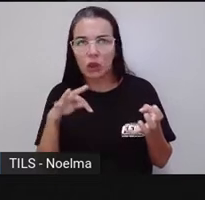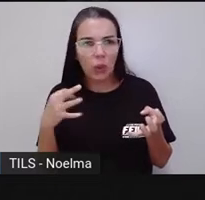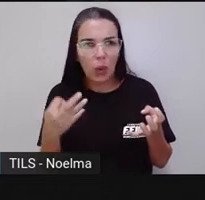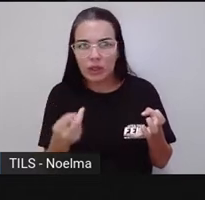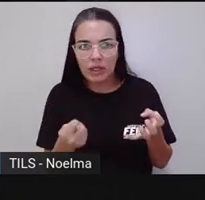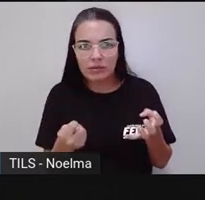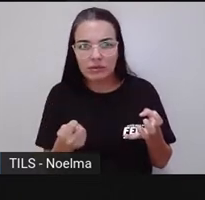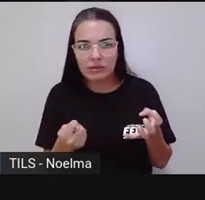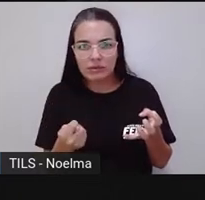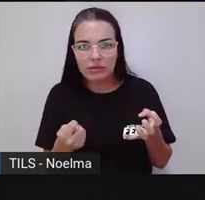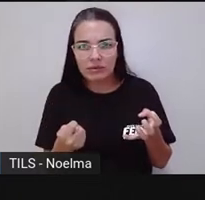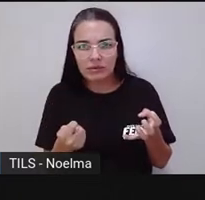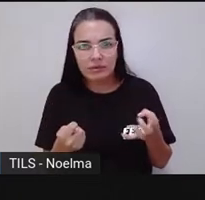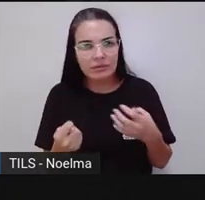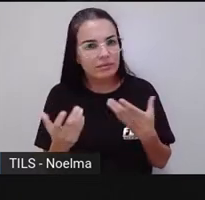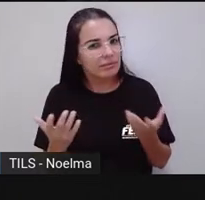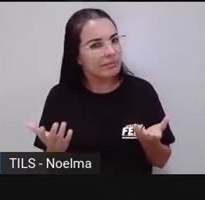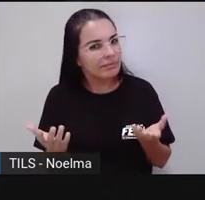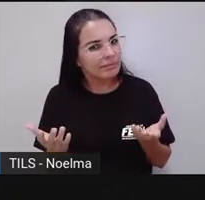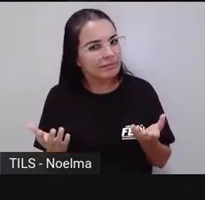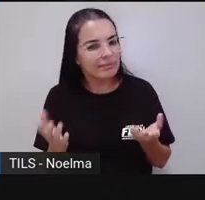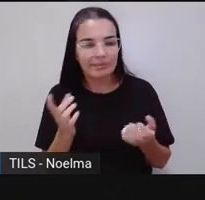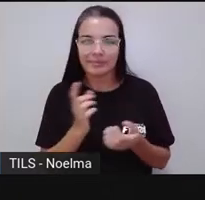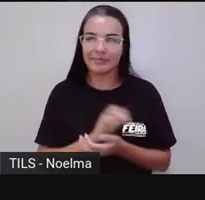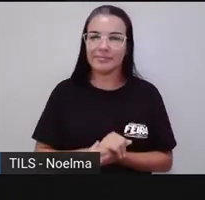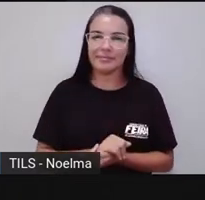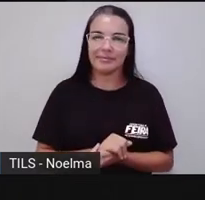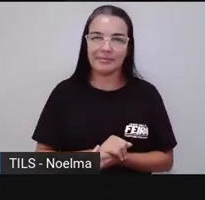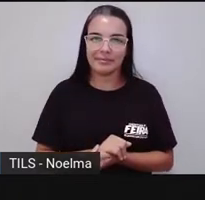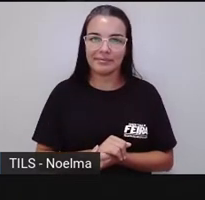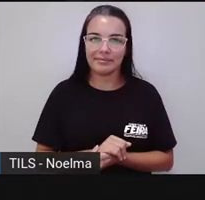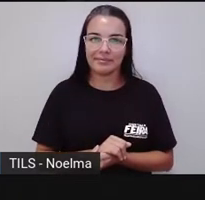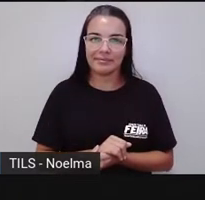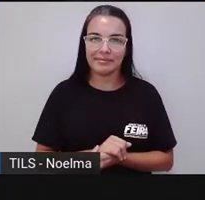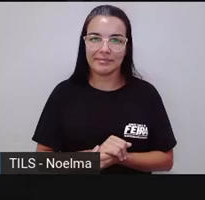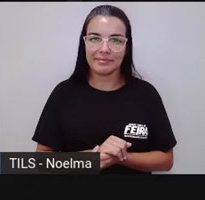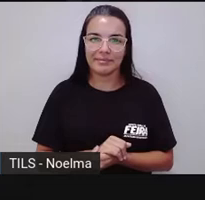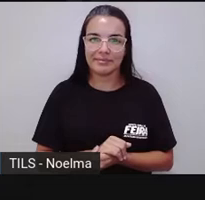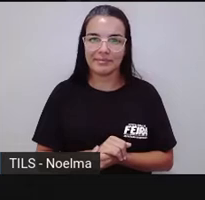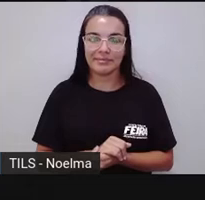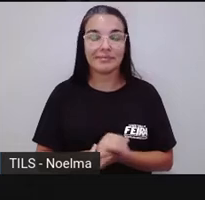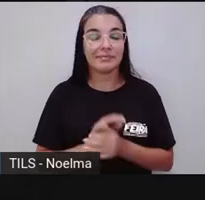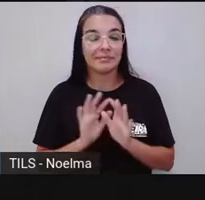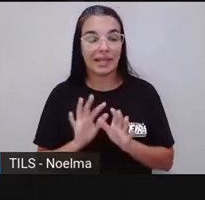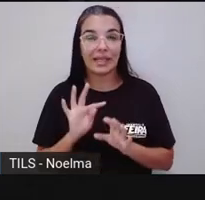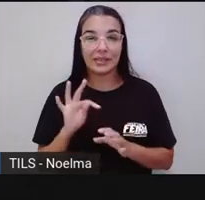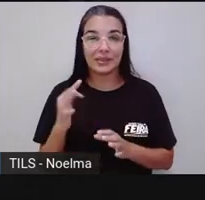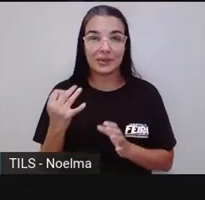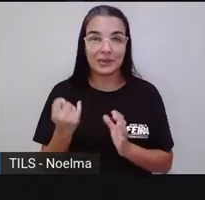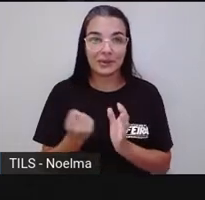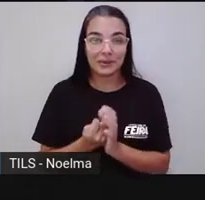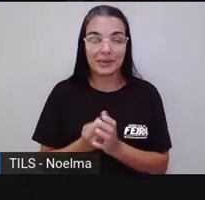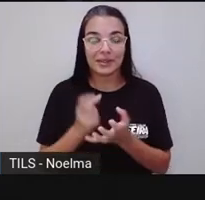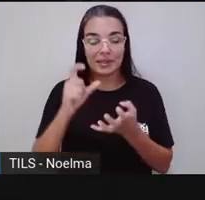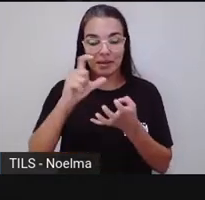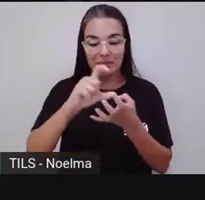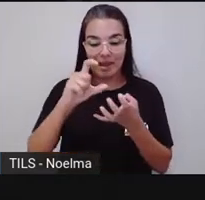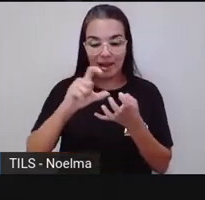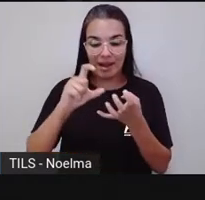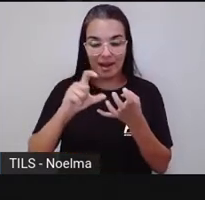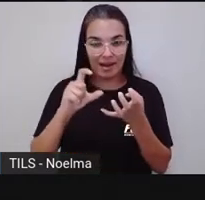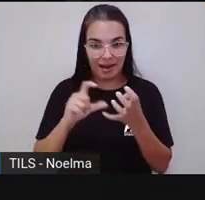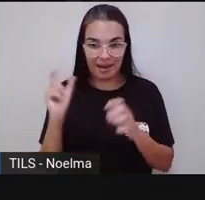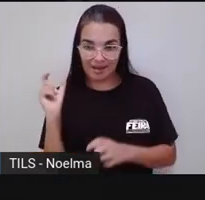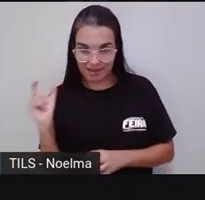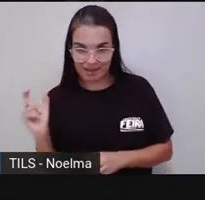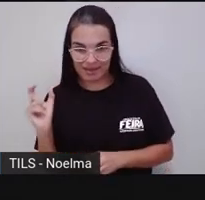a já sabe aí a resposta. Olhem só. Todas as palavras com mais de uma sílaba,